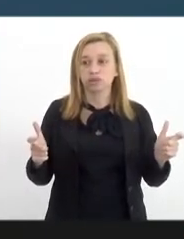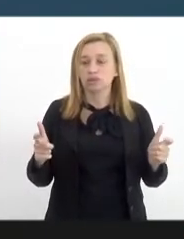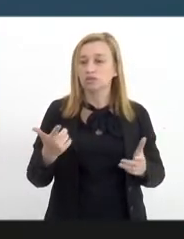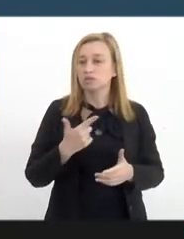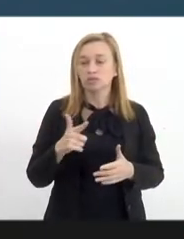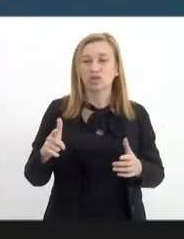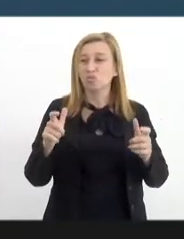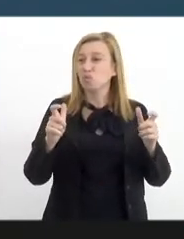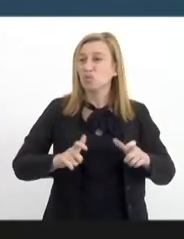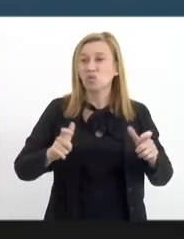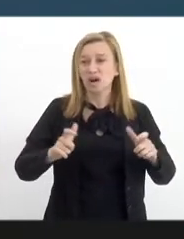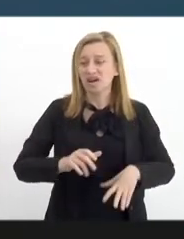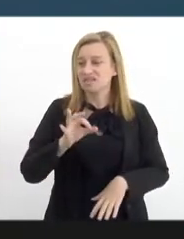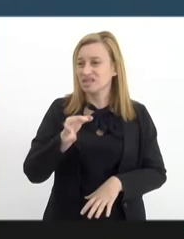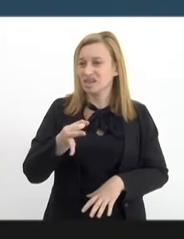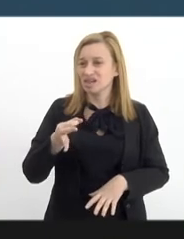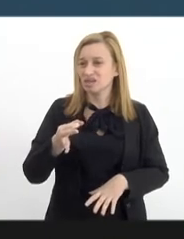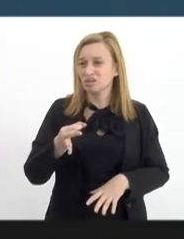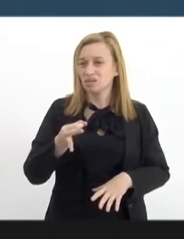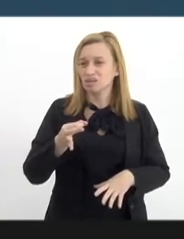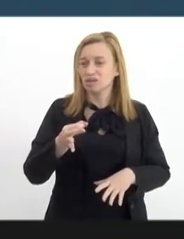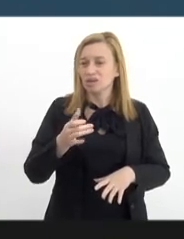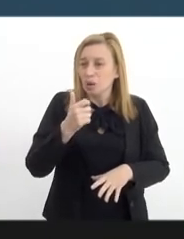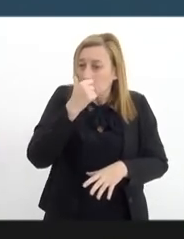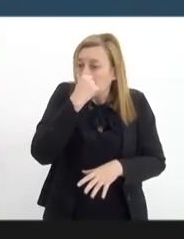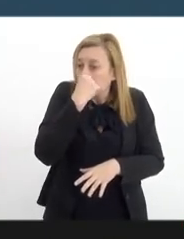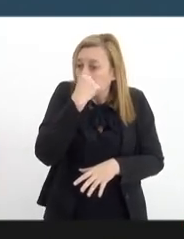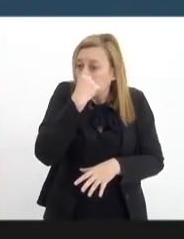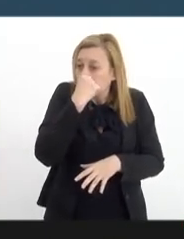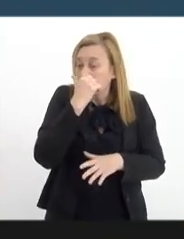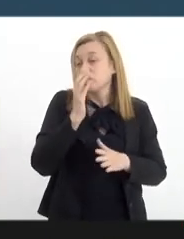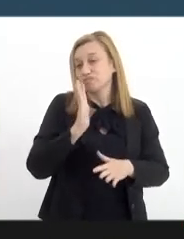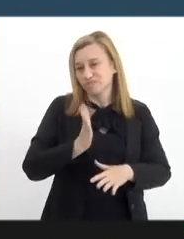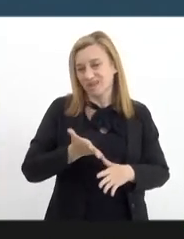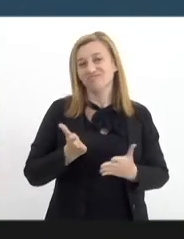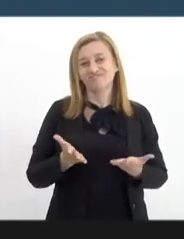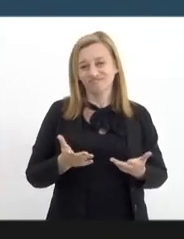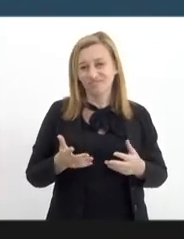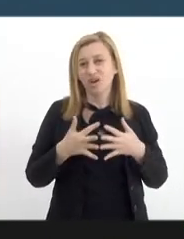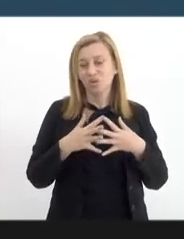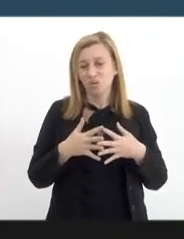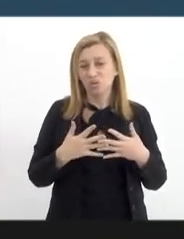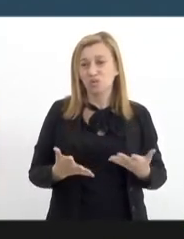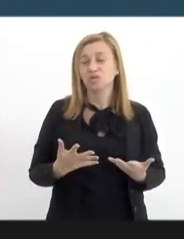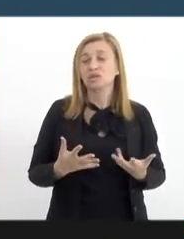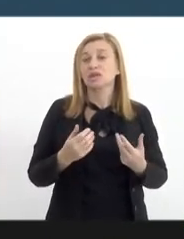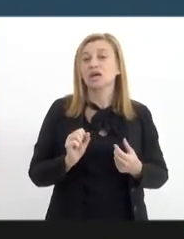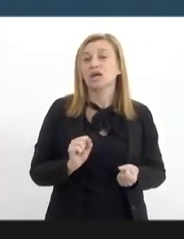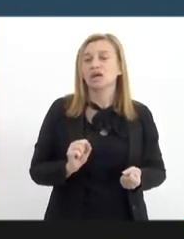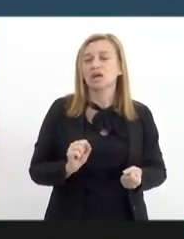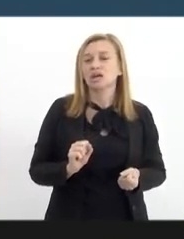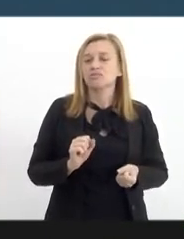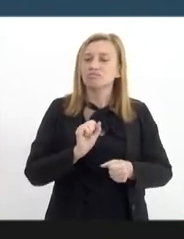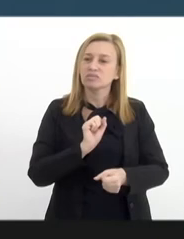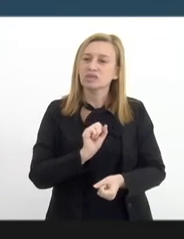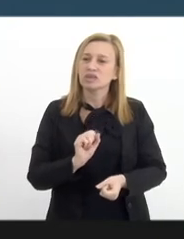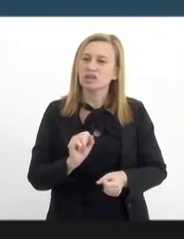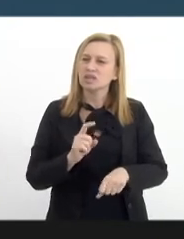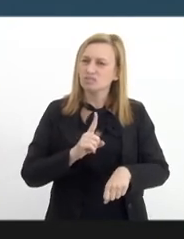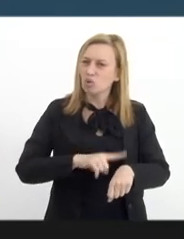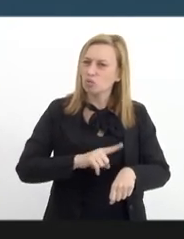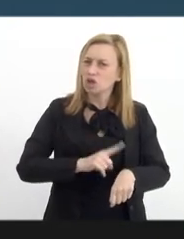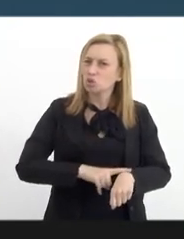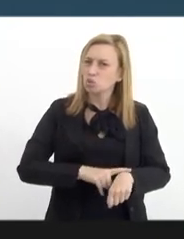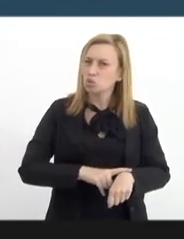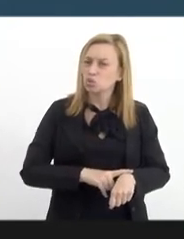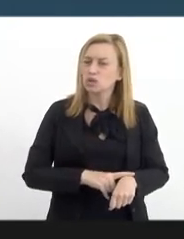espaço mais para colocar ninguém. Então, está muito complexo. Só espero que esse momento que eu acho um